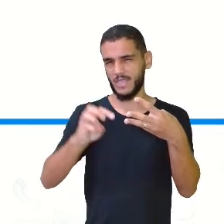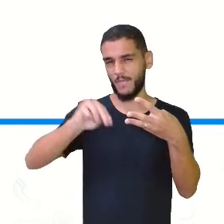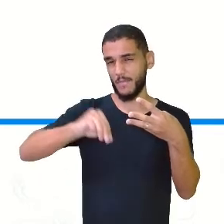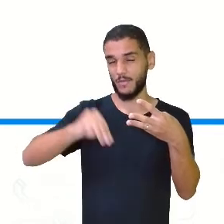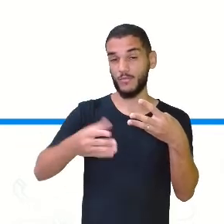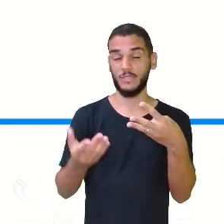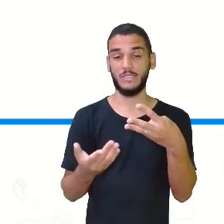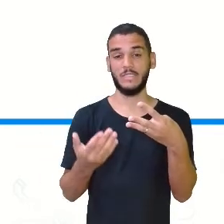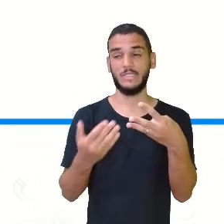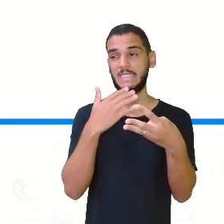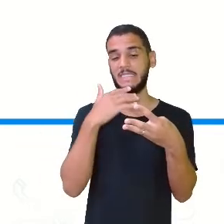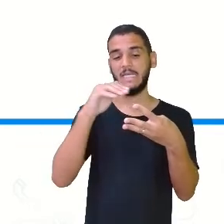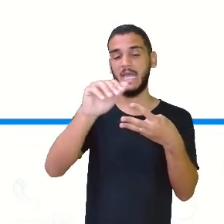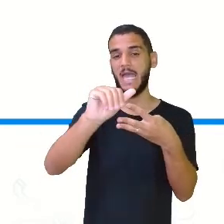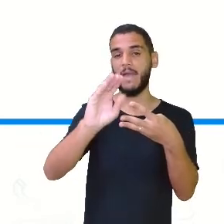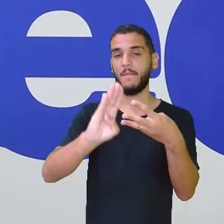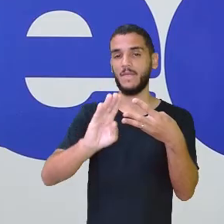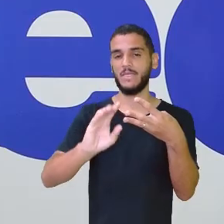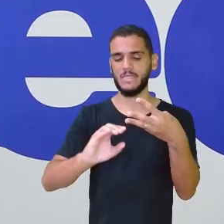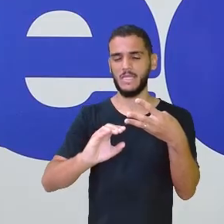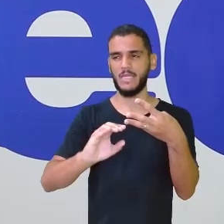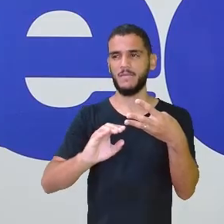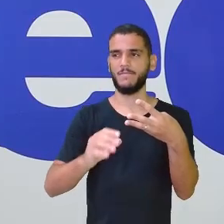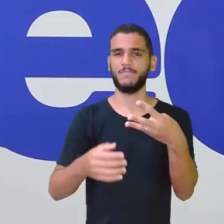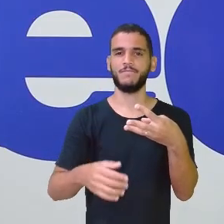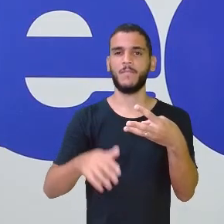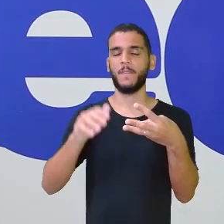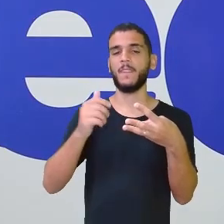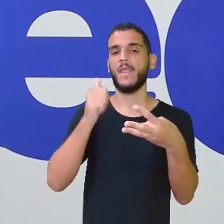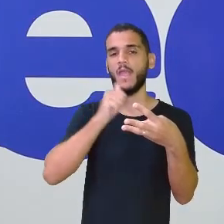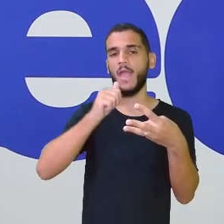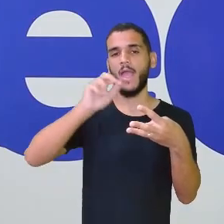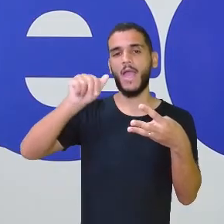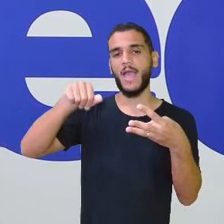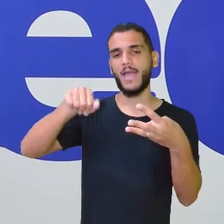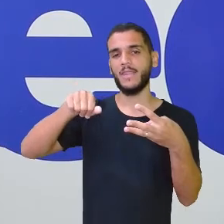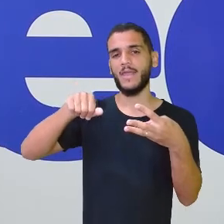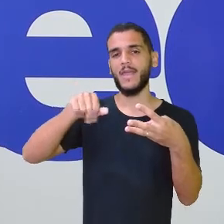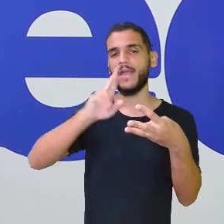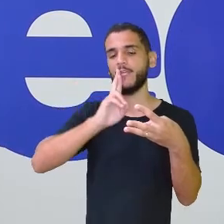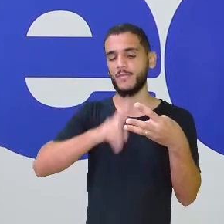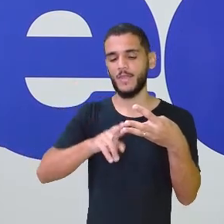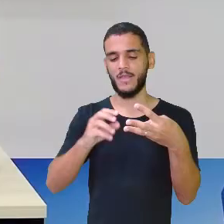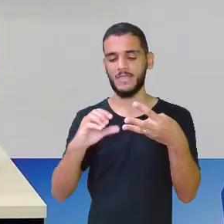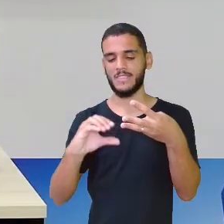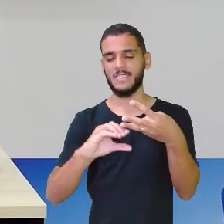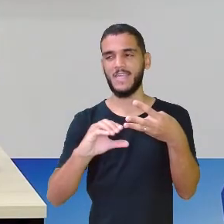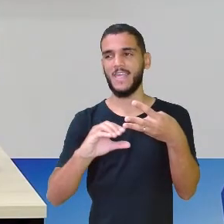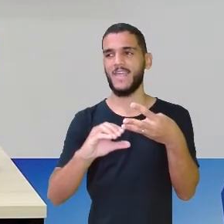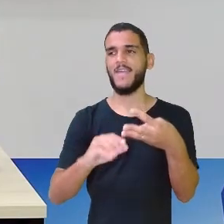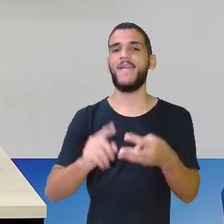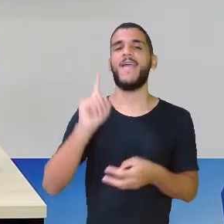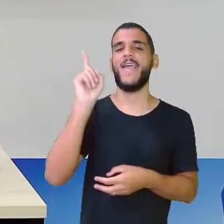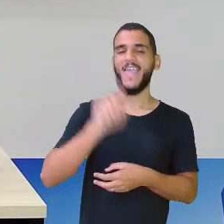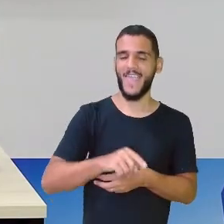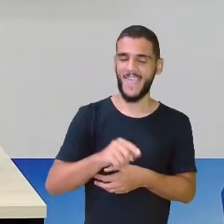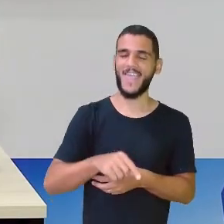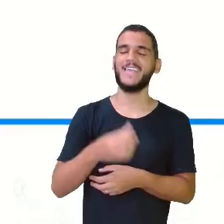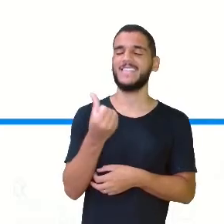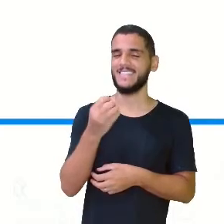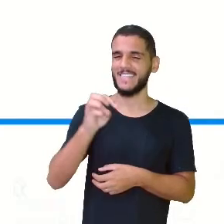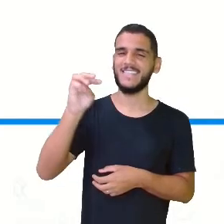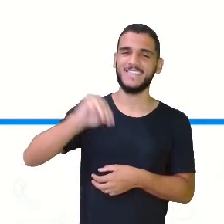esgotado. Eu acho que a Ana botou letra C aqui. É, isso mesmo. Letra C, professora Massa. Vamos embora, corrigir, vamos lá. 60